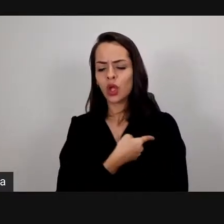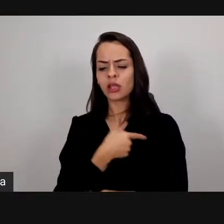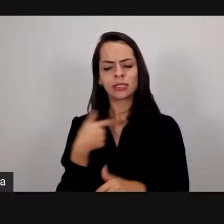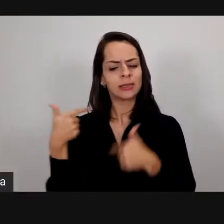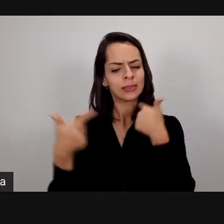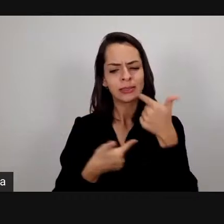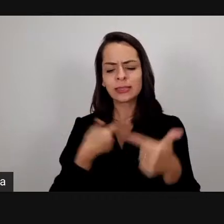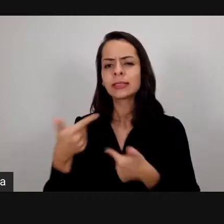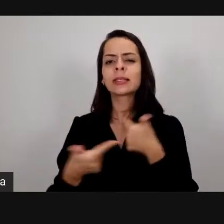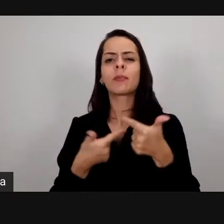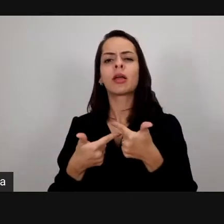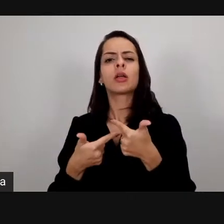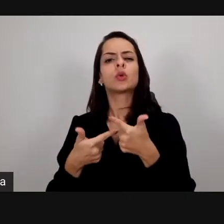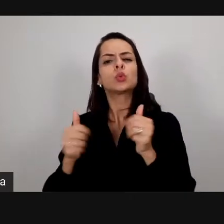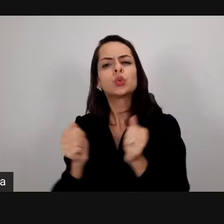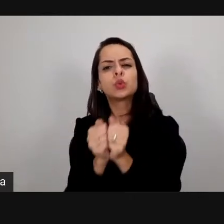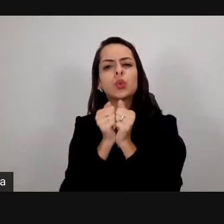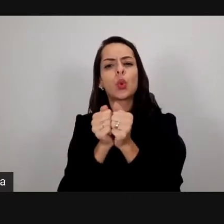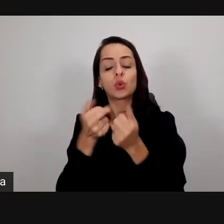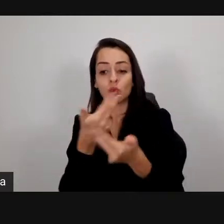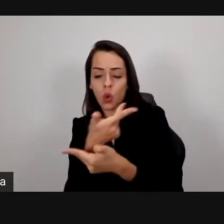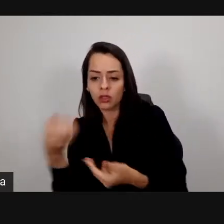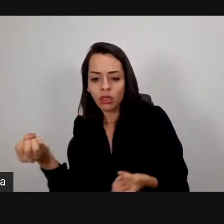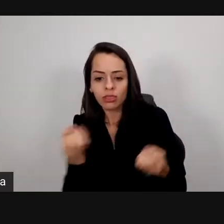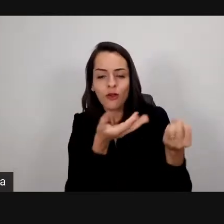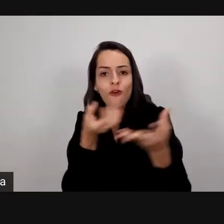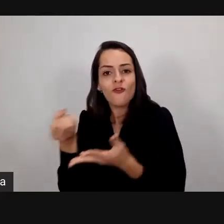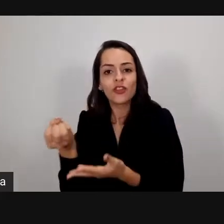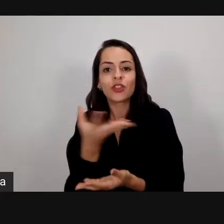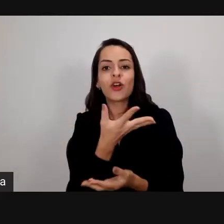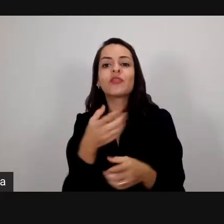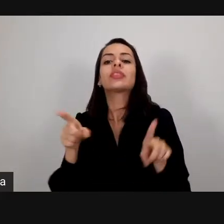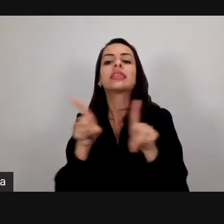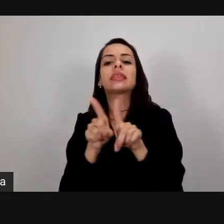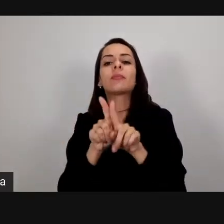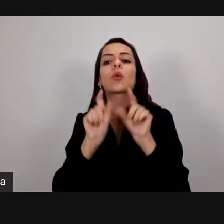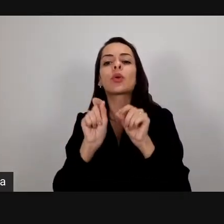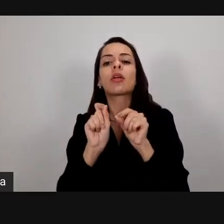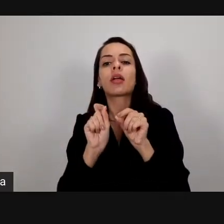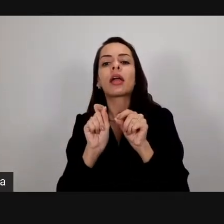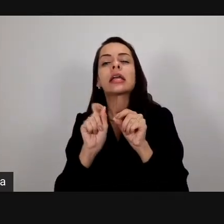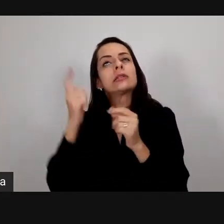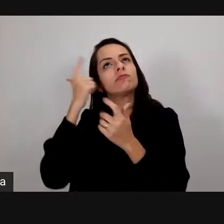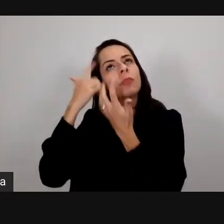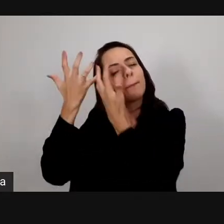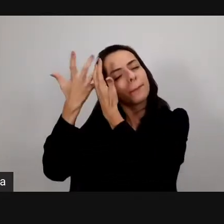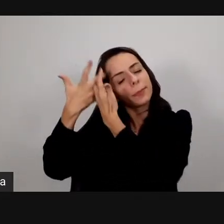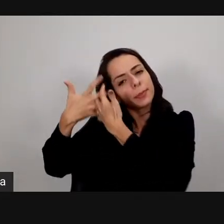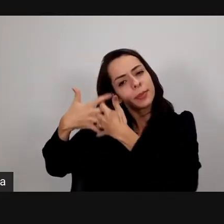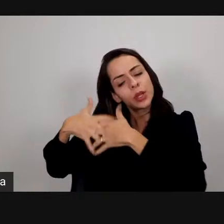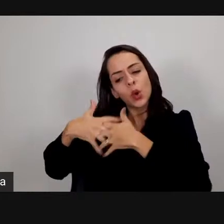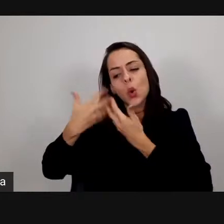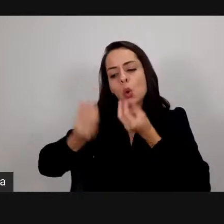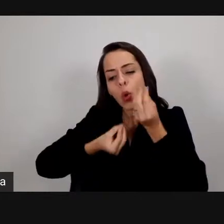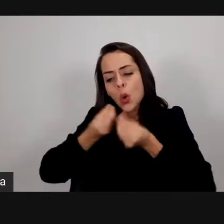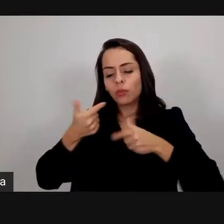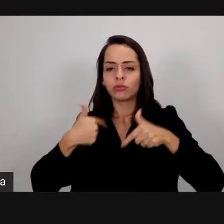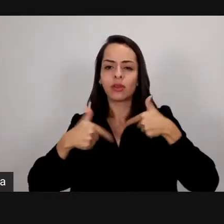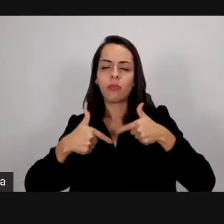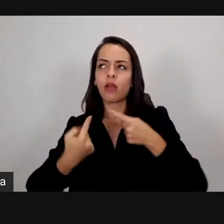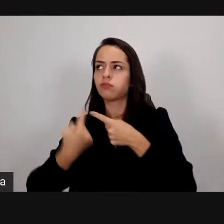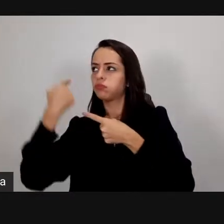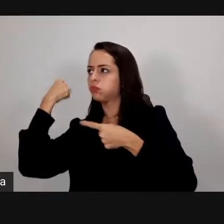de mais antenado o há de mais moderno mas pela perspectiva sempre da reflexão daquilo que fazemos e que sempre fizemos